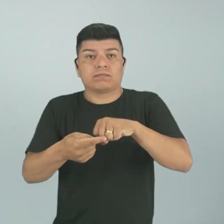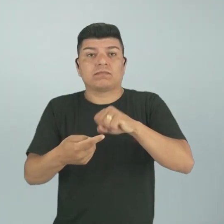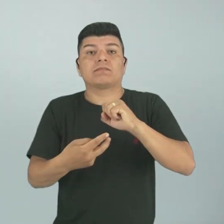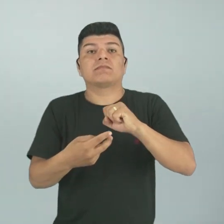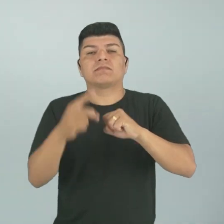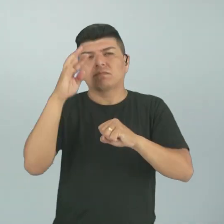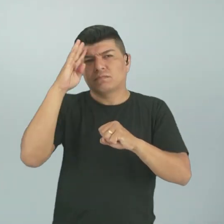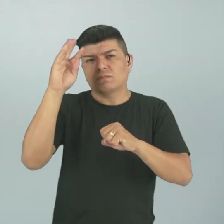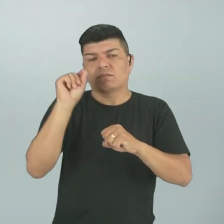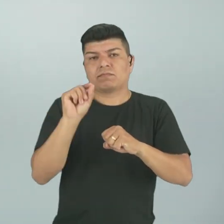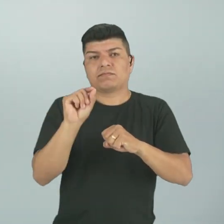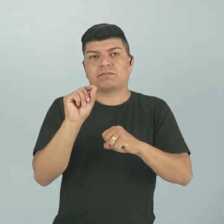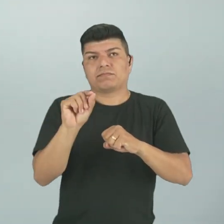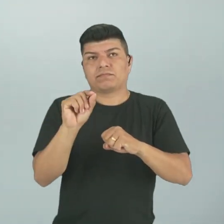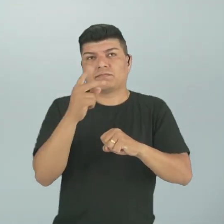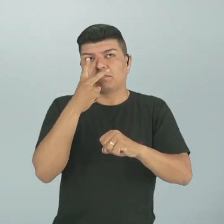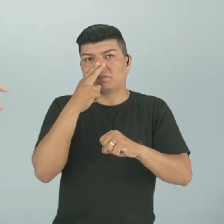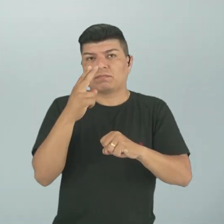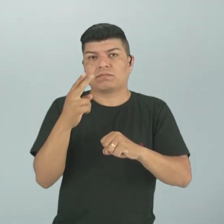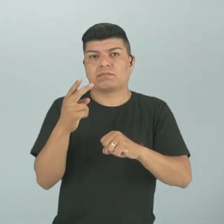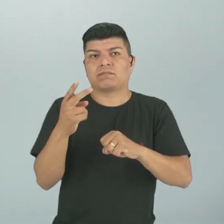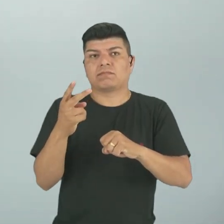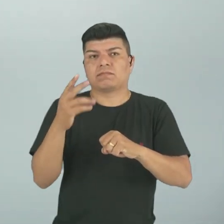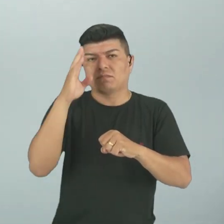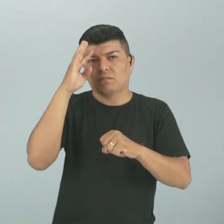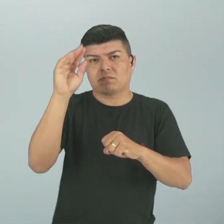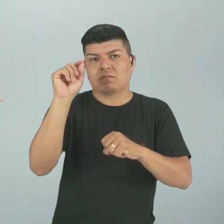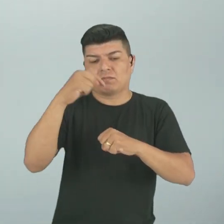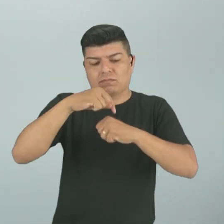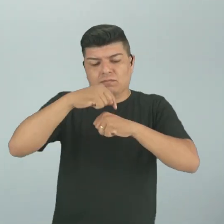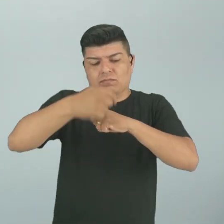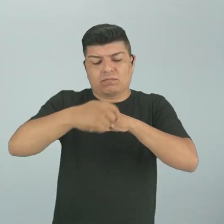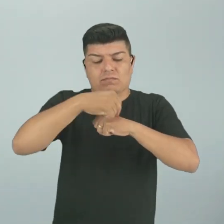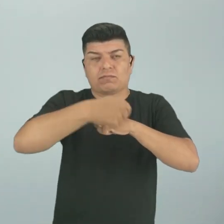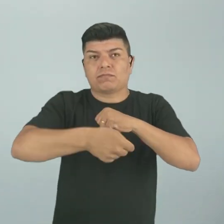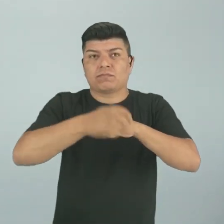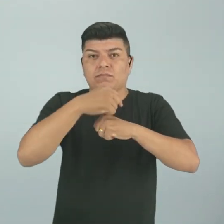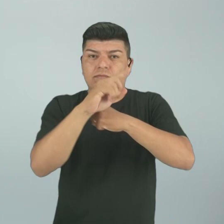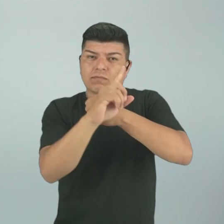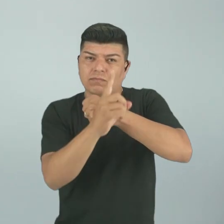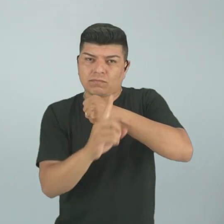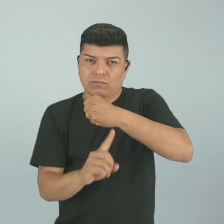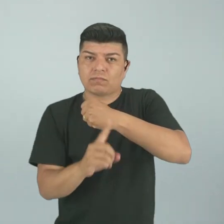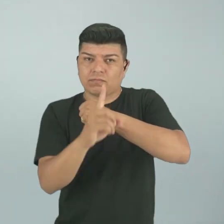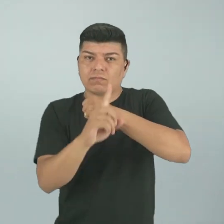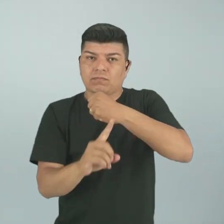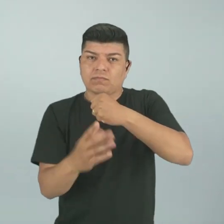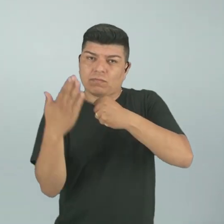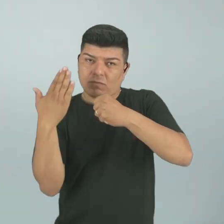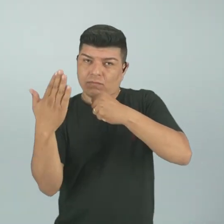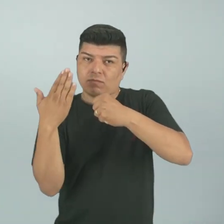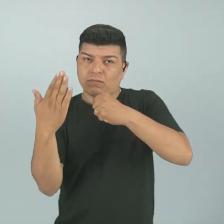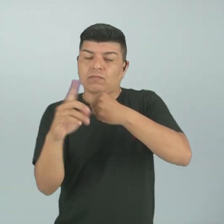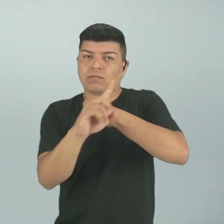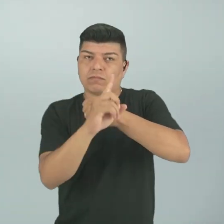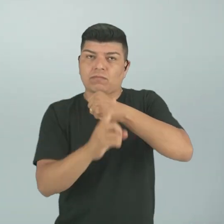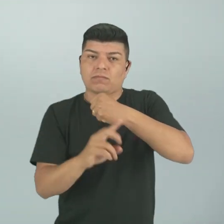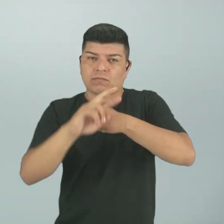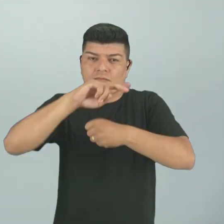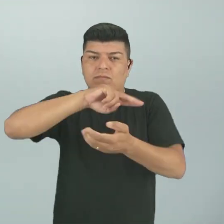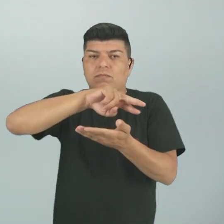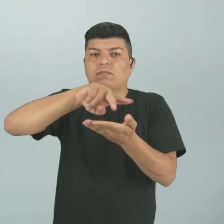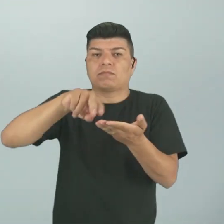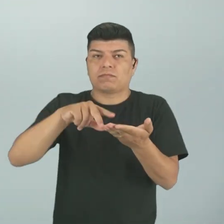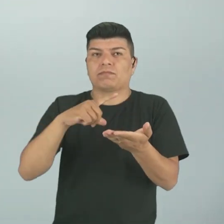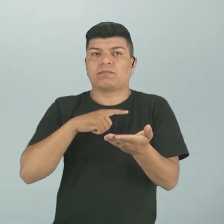vamos imaginar que são as linhas imaginárias, né? São os Meridianos. Tem várias, tá bom? São